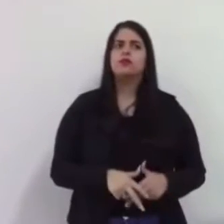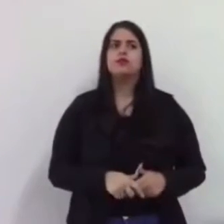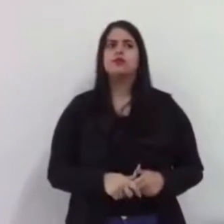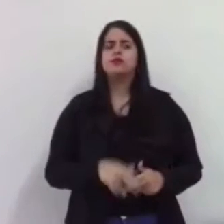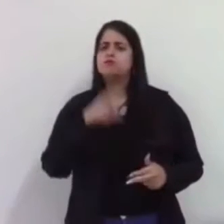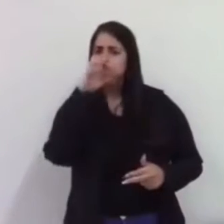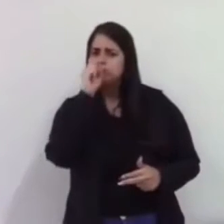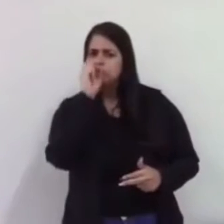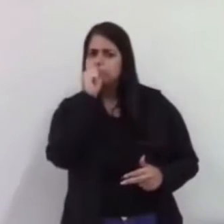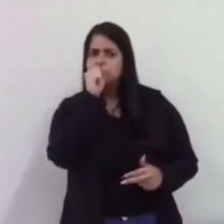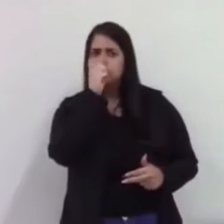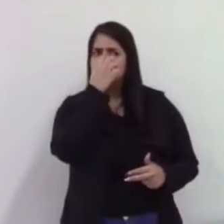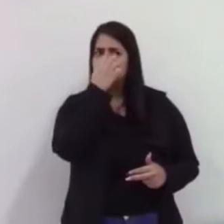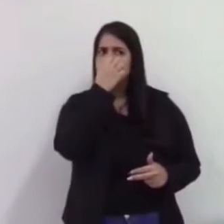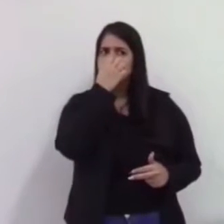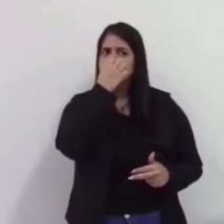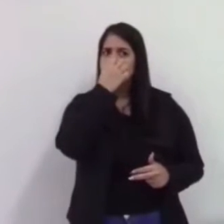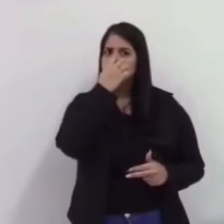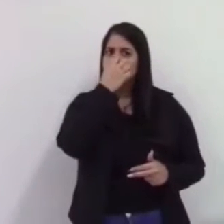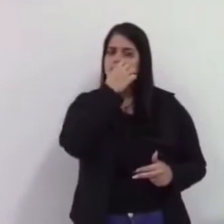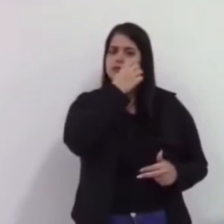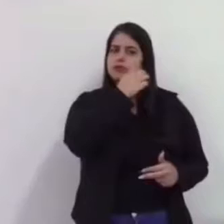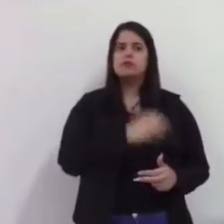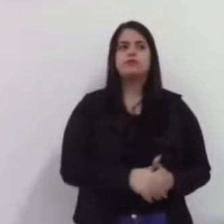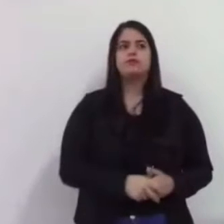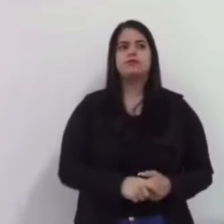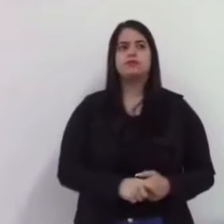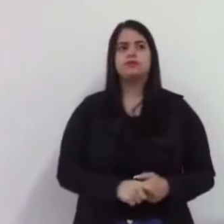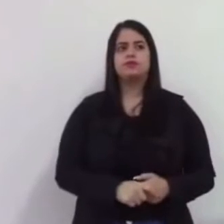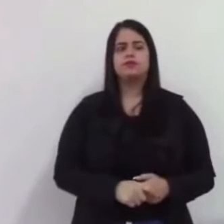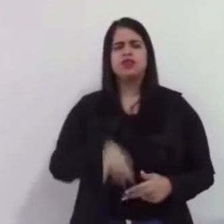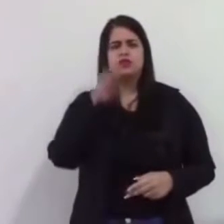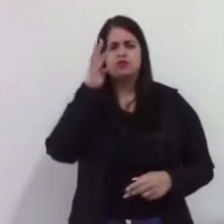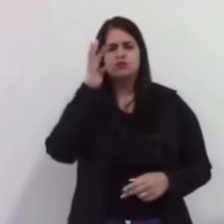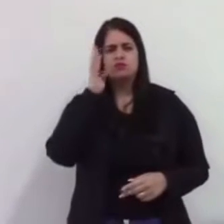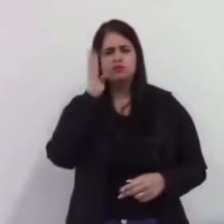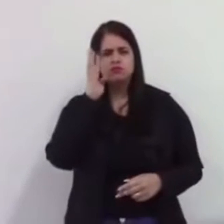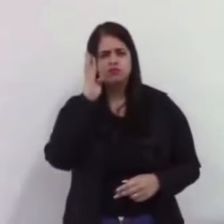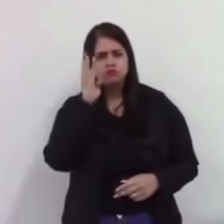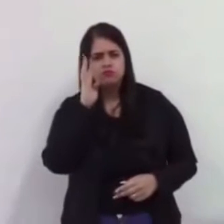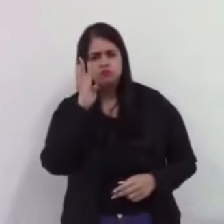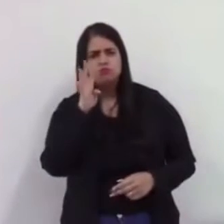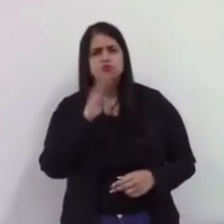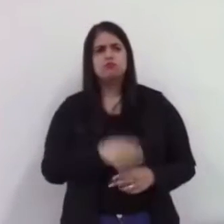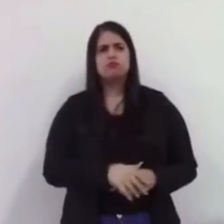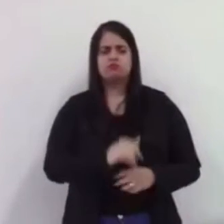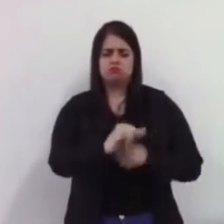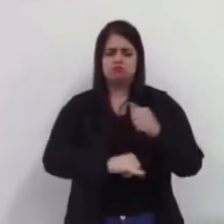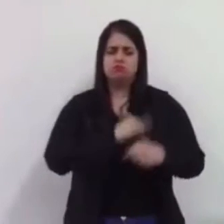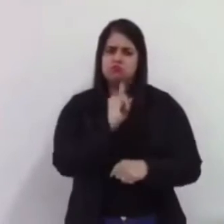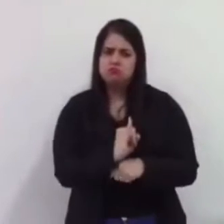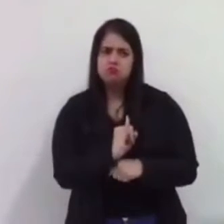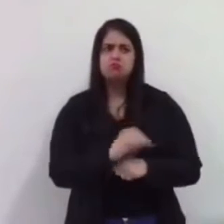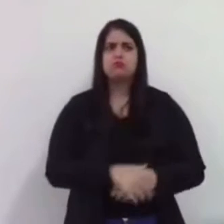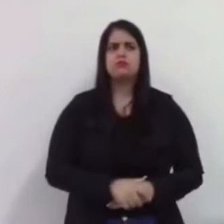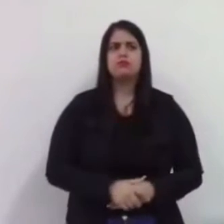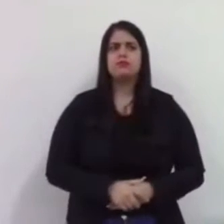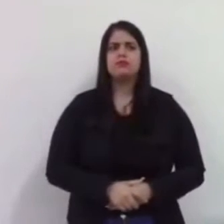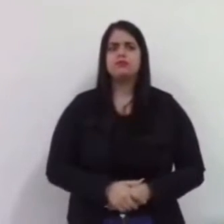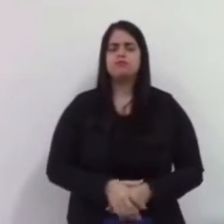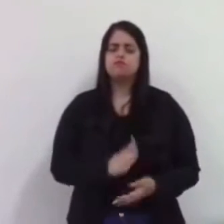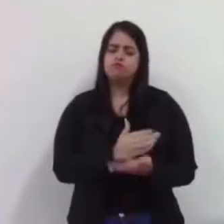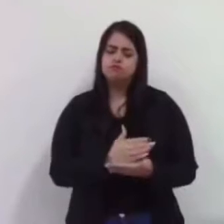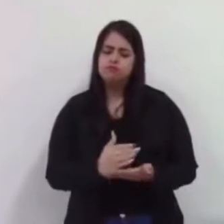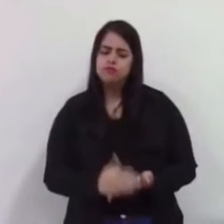é muito difícil, eu estou assistindo, mas coisa da internet, depois você vai lá e assiste, né? Quero começar meu